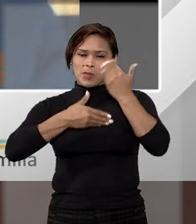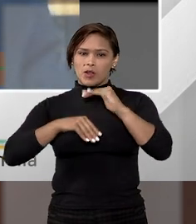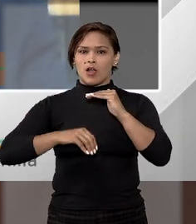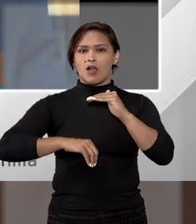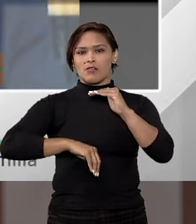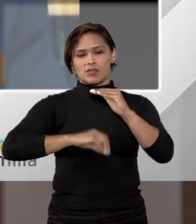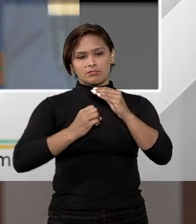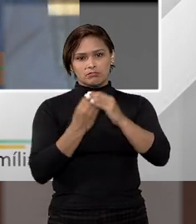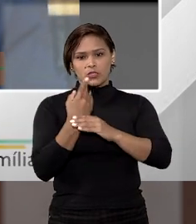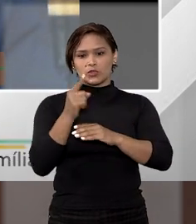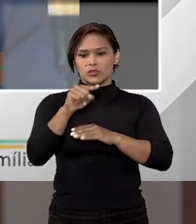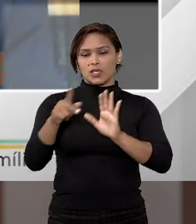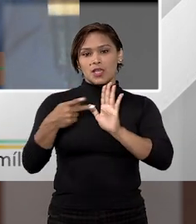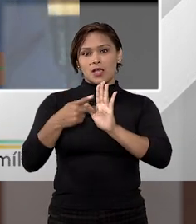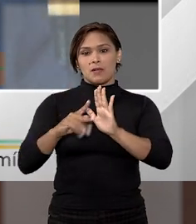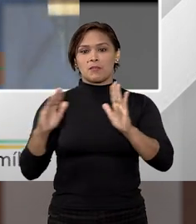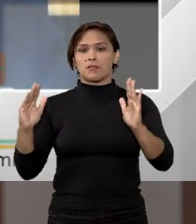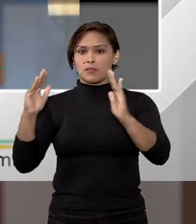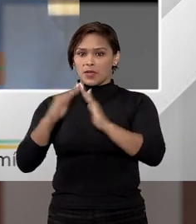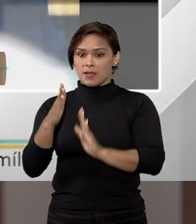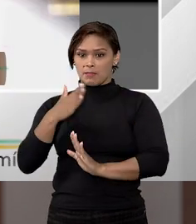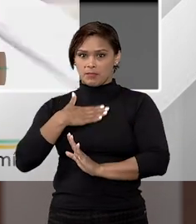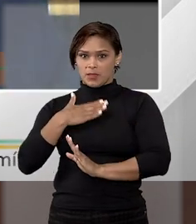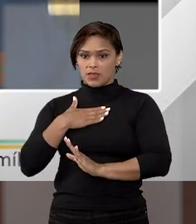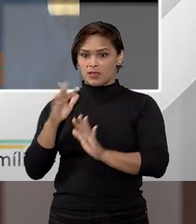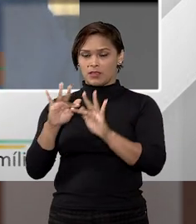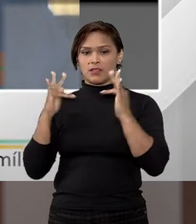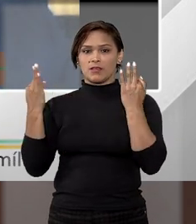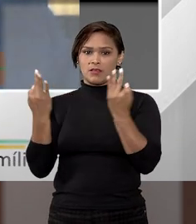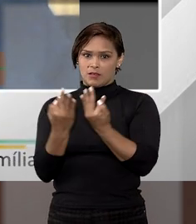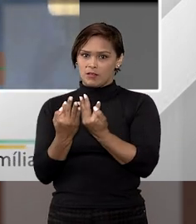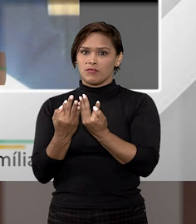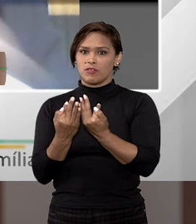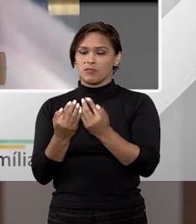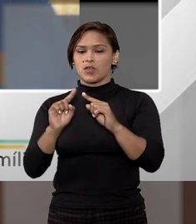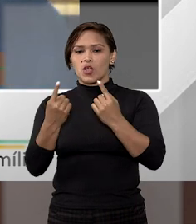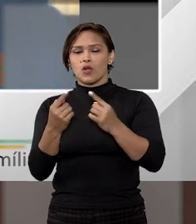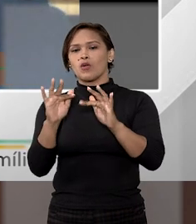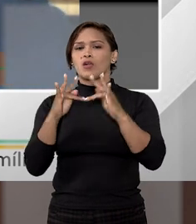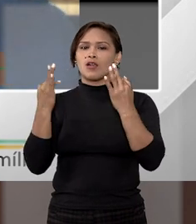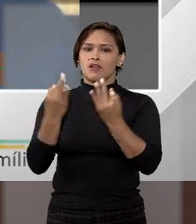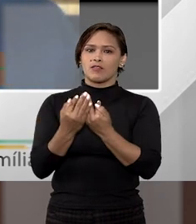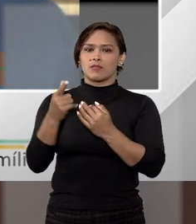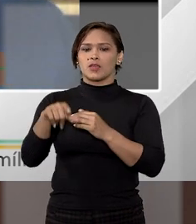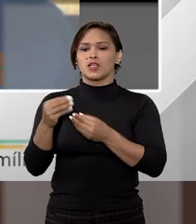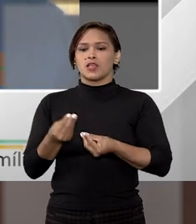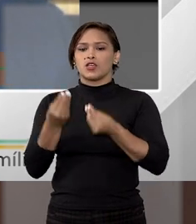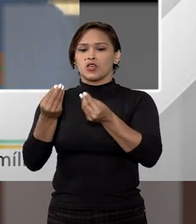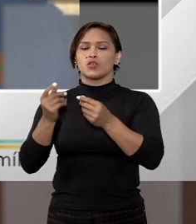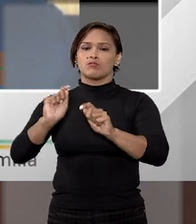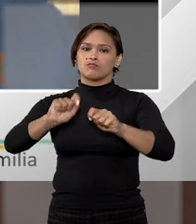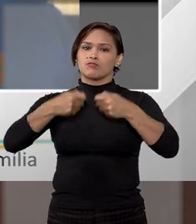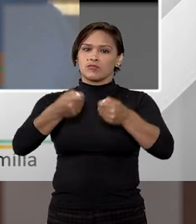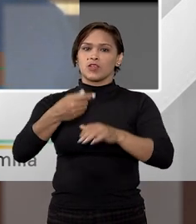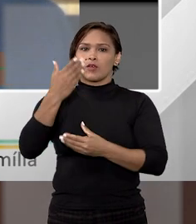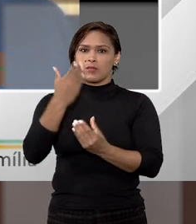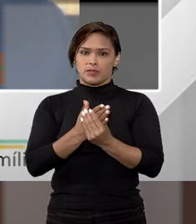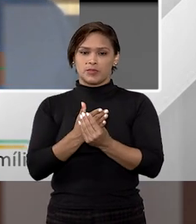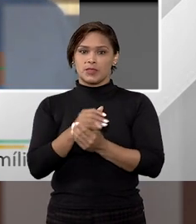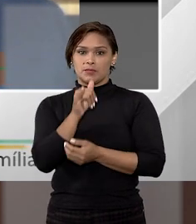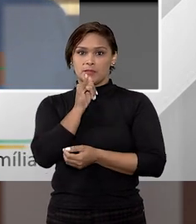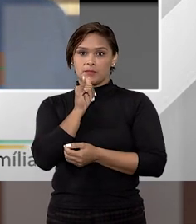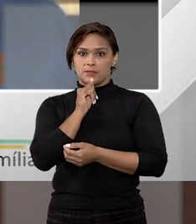de que, efetivamente, aquela é a moradia minha e da minha entidade familiar ou da entidade familiar que eu estou defendendo num processo,